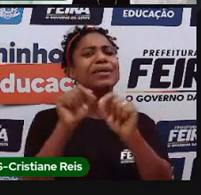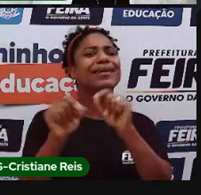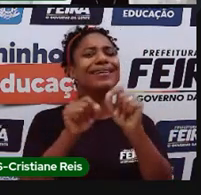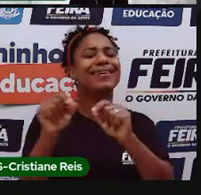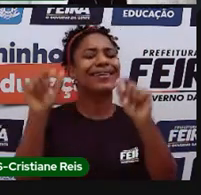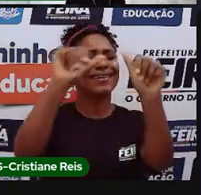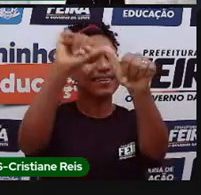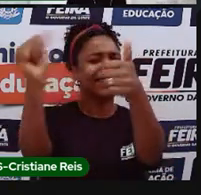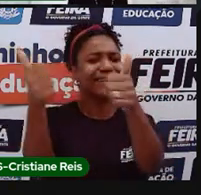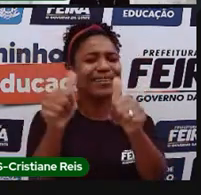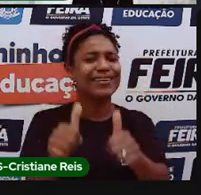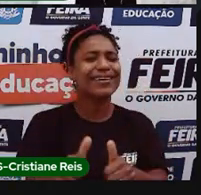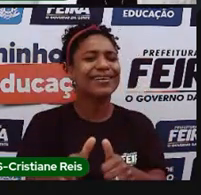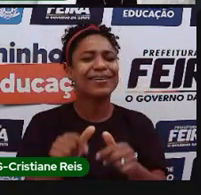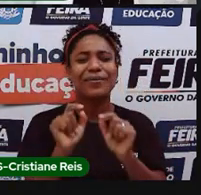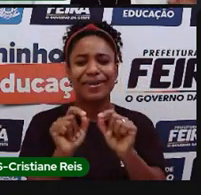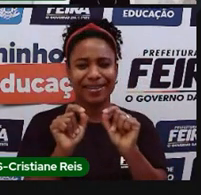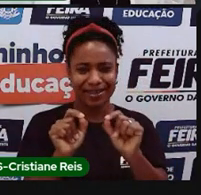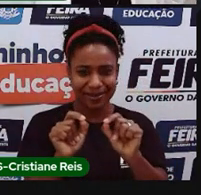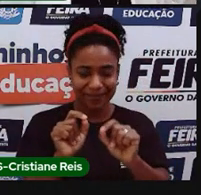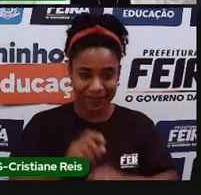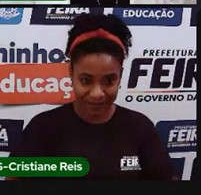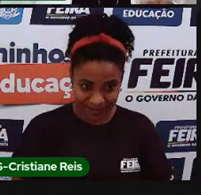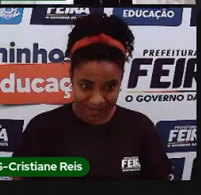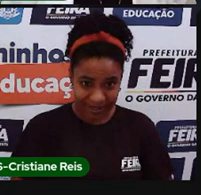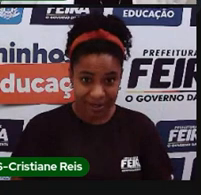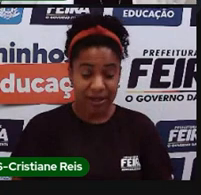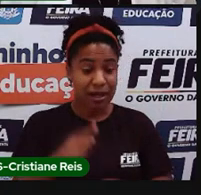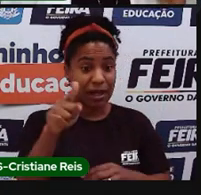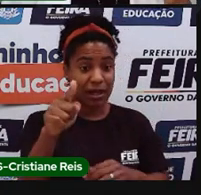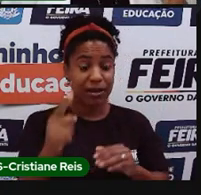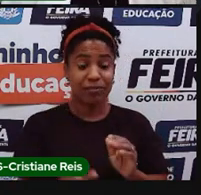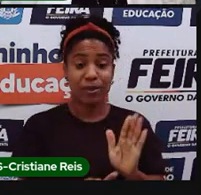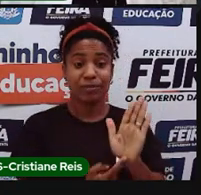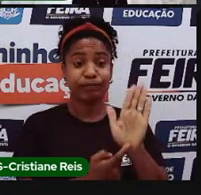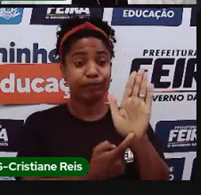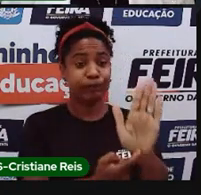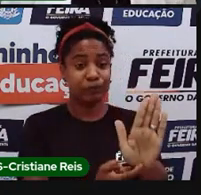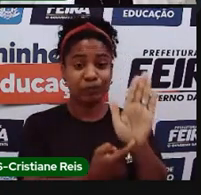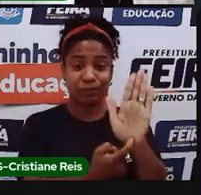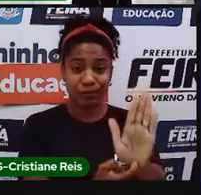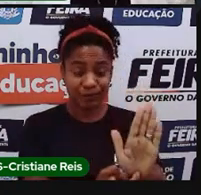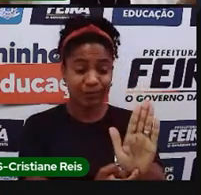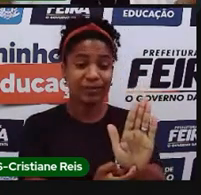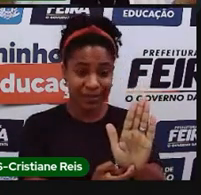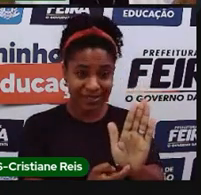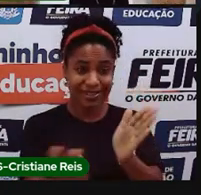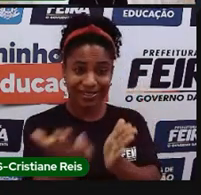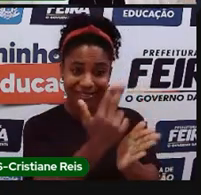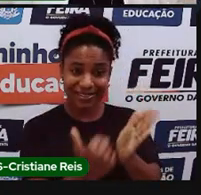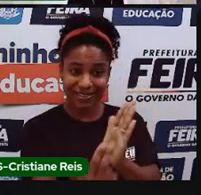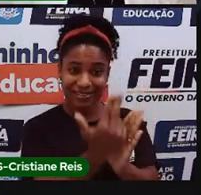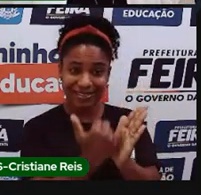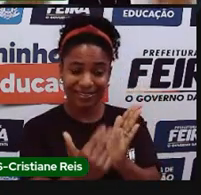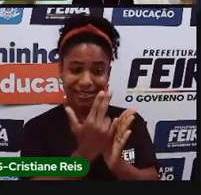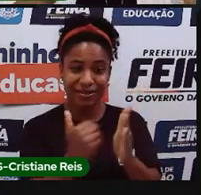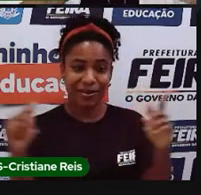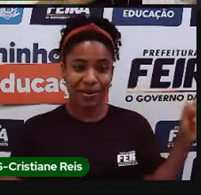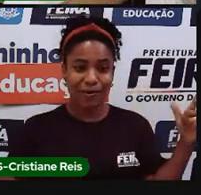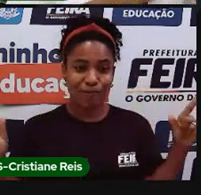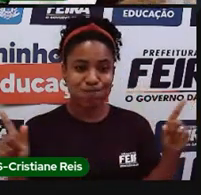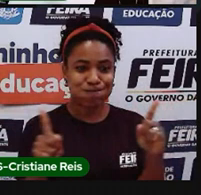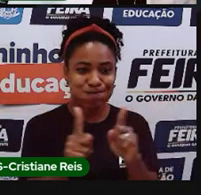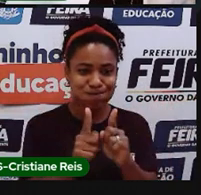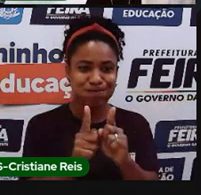Vamos saber agora. Então, o mapa é uma representação gráfica em escala reduzida da